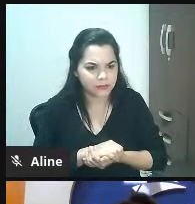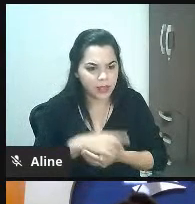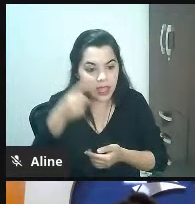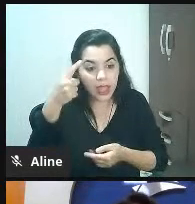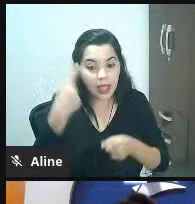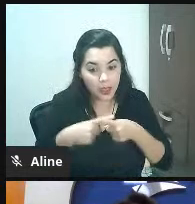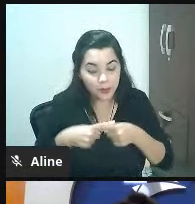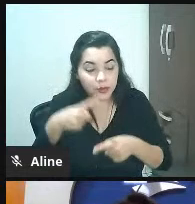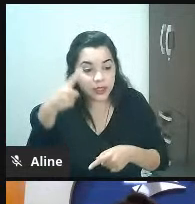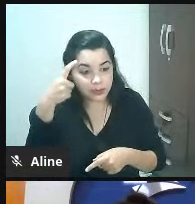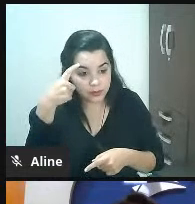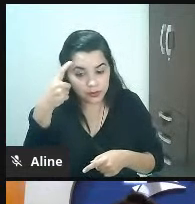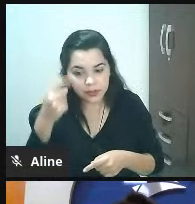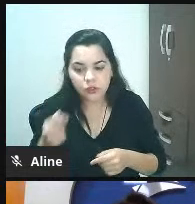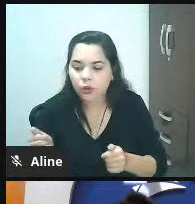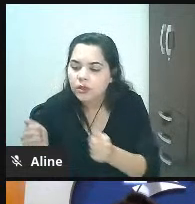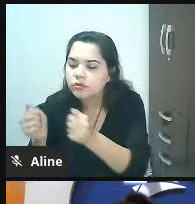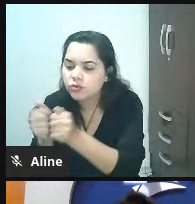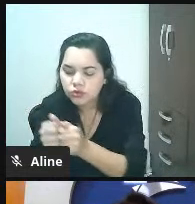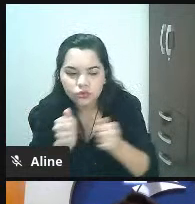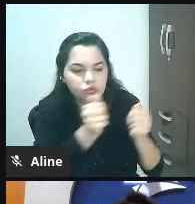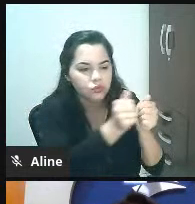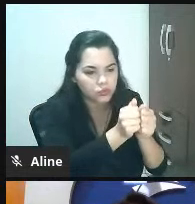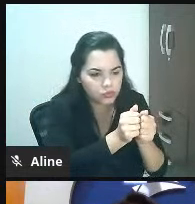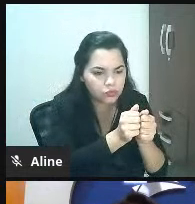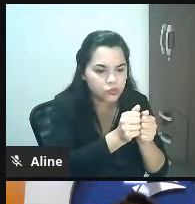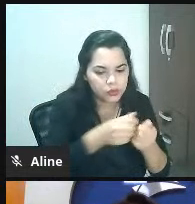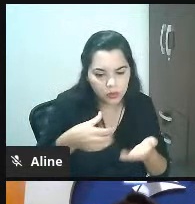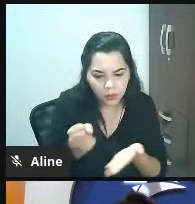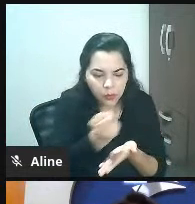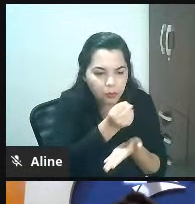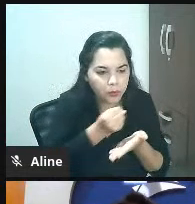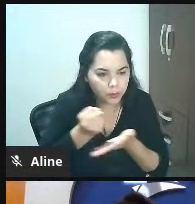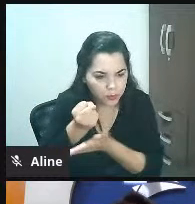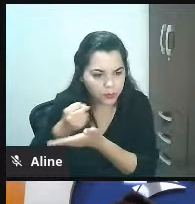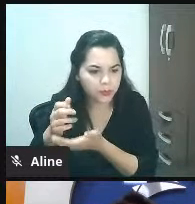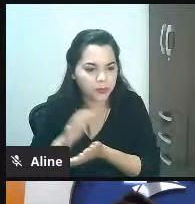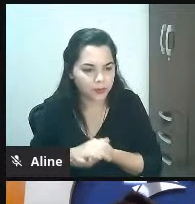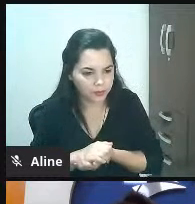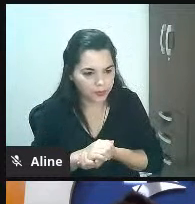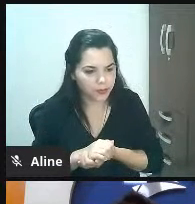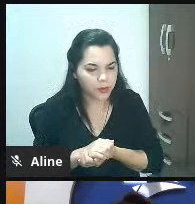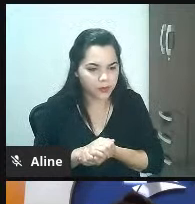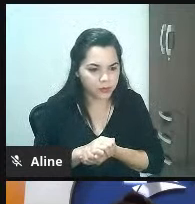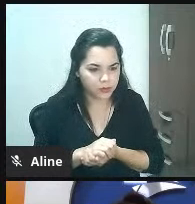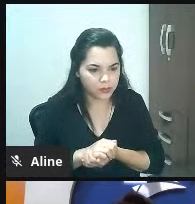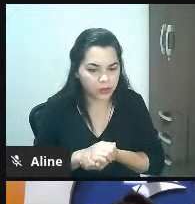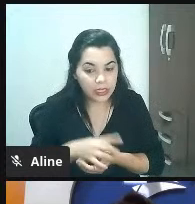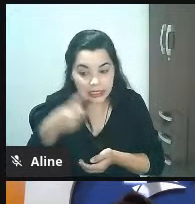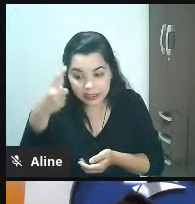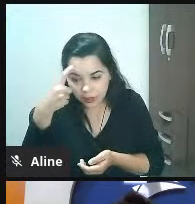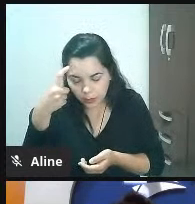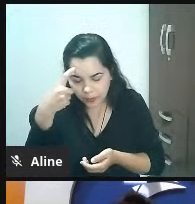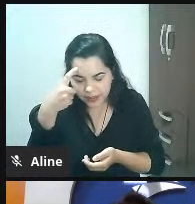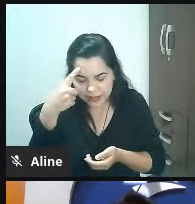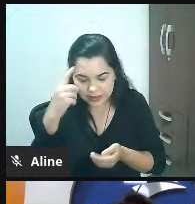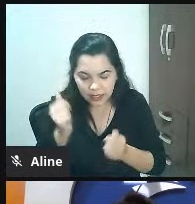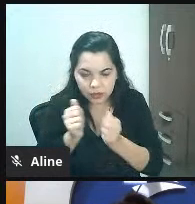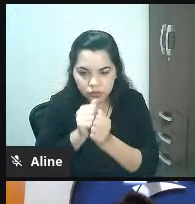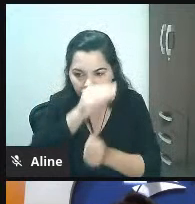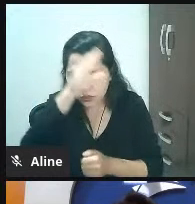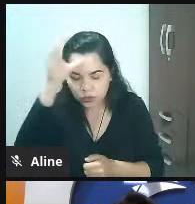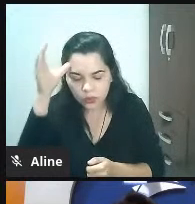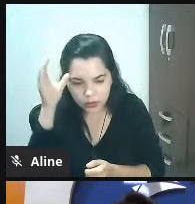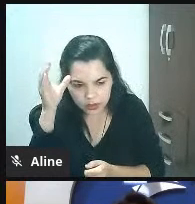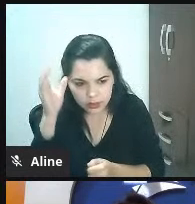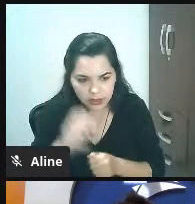pensou em colocar esse pão o ketchup ele perto você não tem que cruzar tudo quer dizer quando eu começo a pensar isso pro cliente eu penso